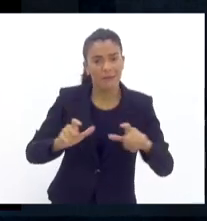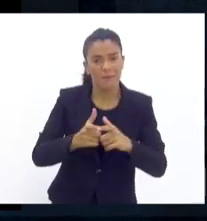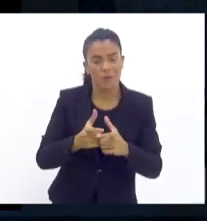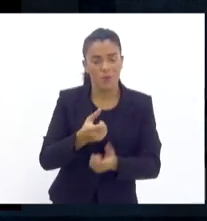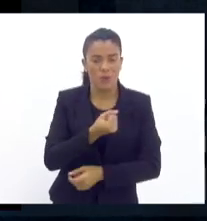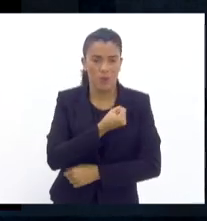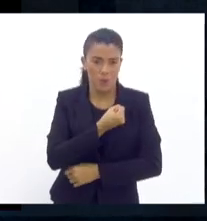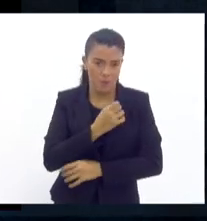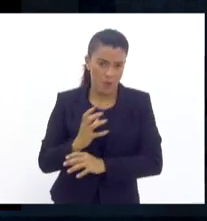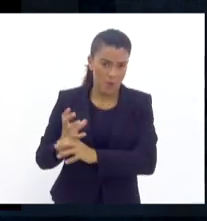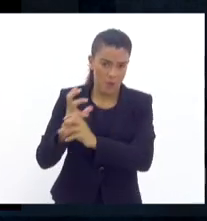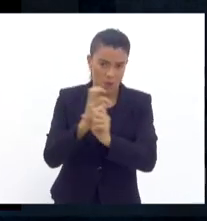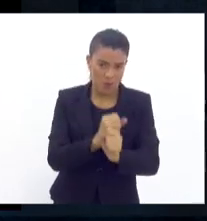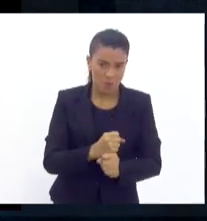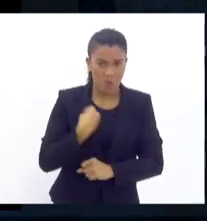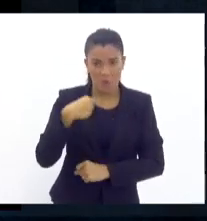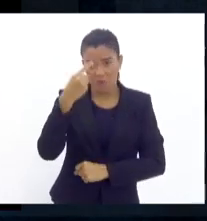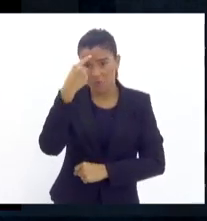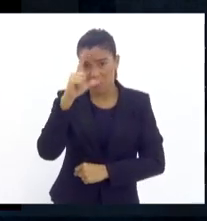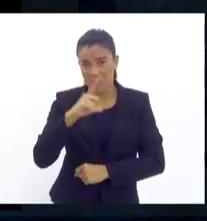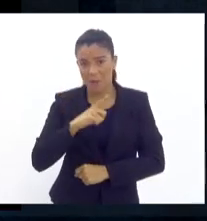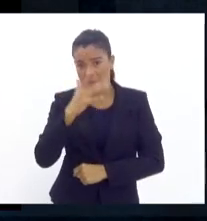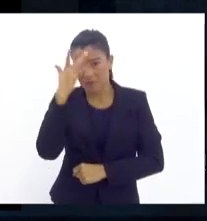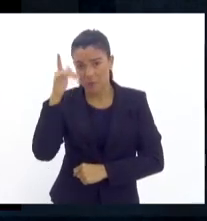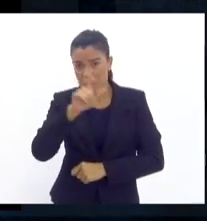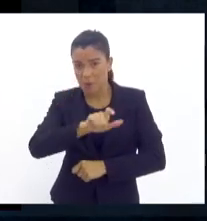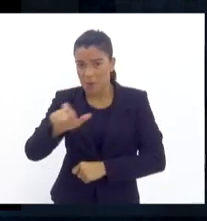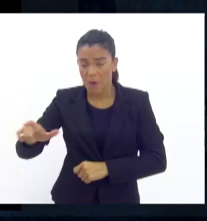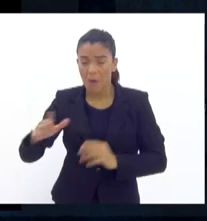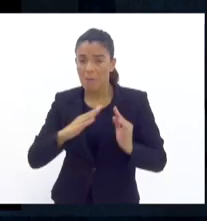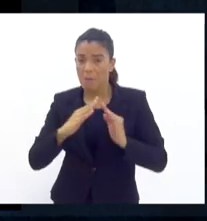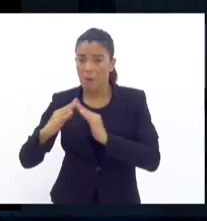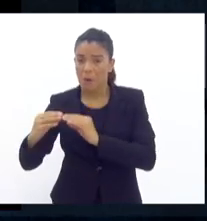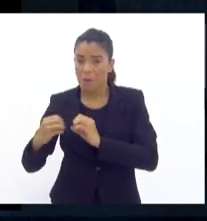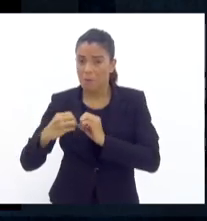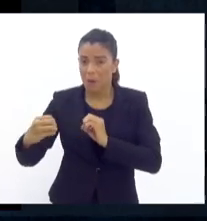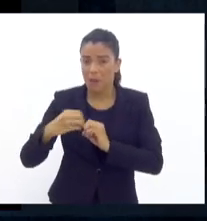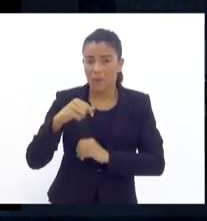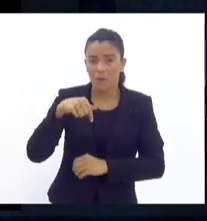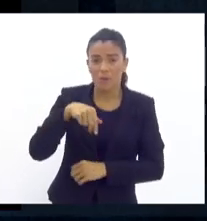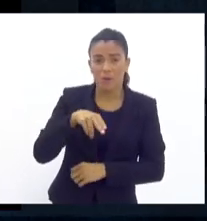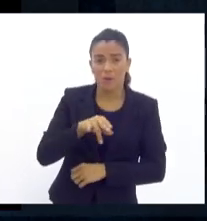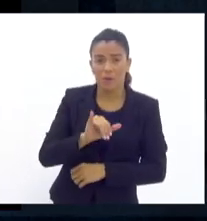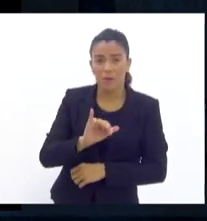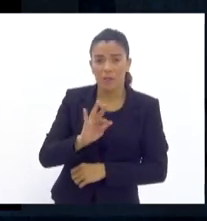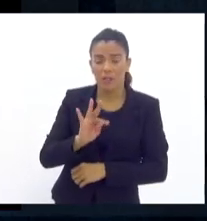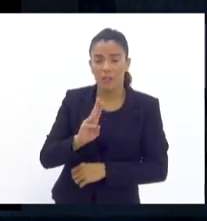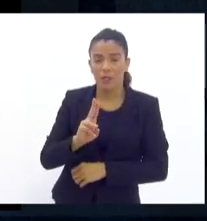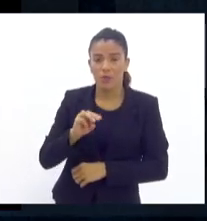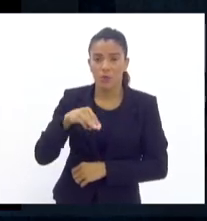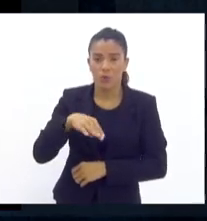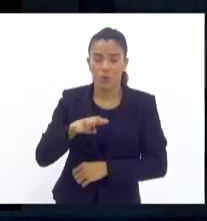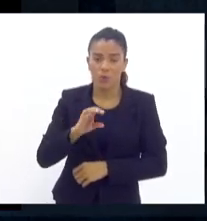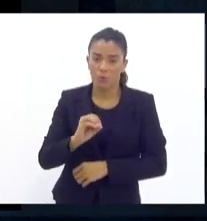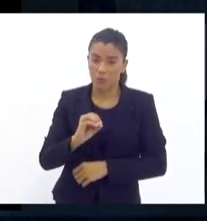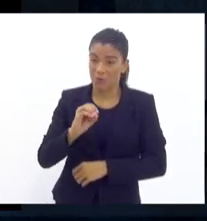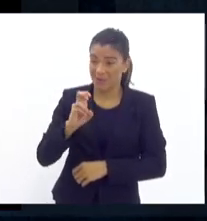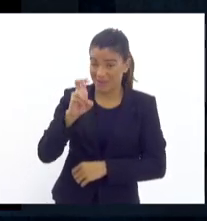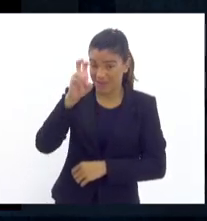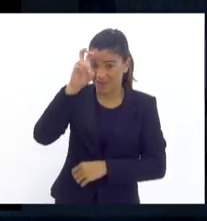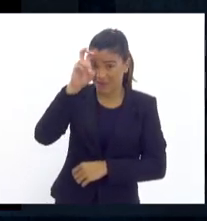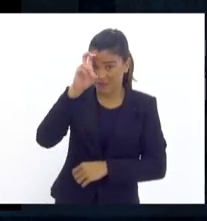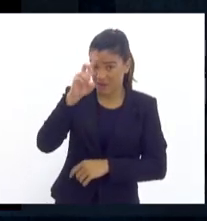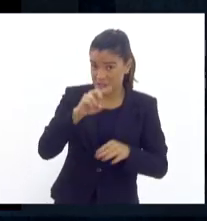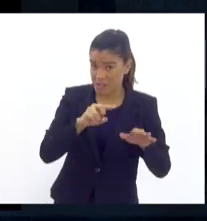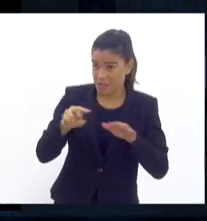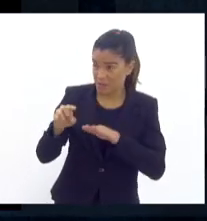tem alguém morador ali perto do Quitungo, pode ter observado que de quinta-feira para cá houve uma intensificação